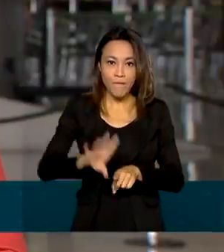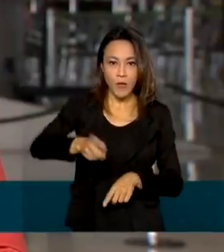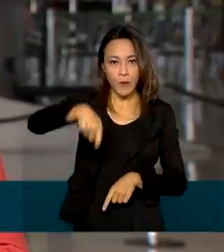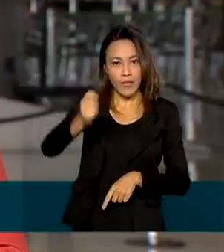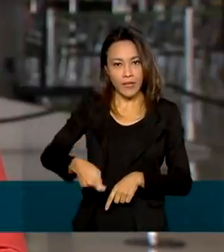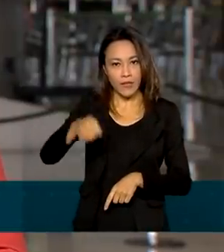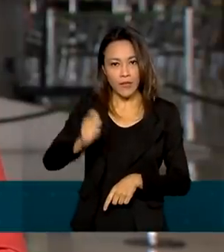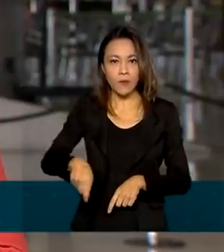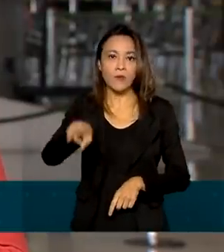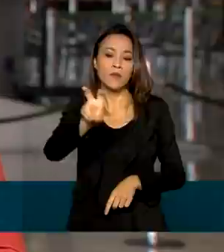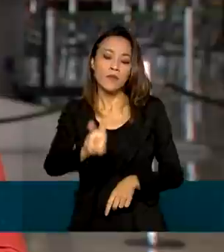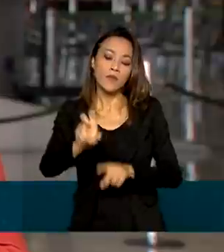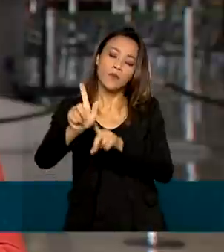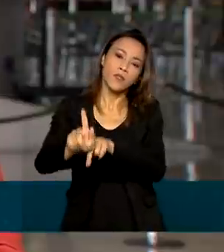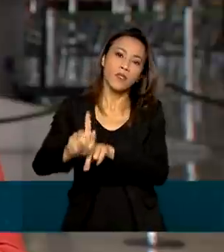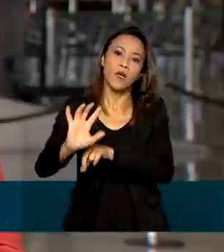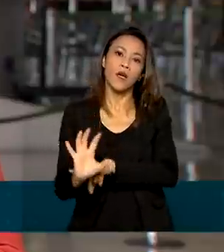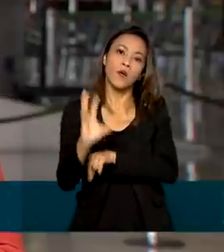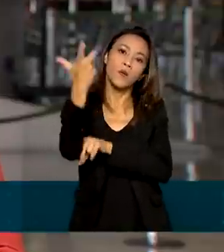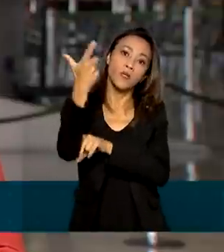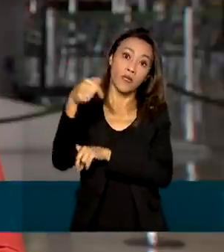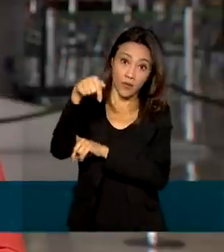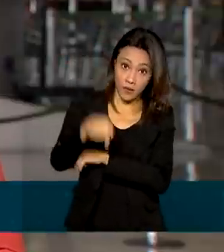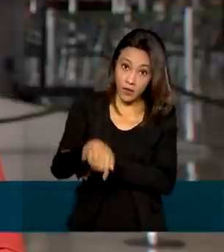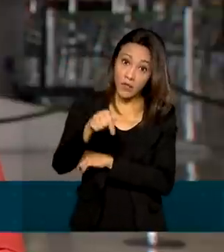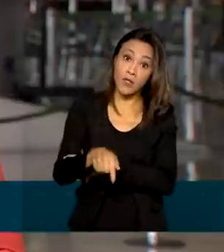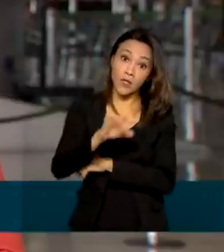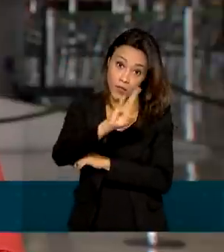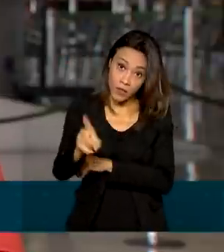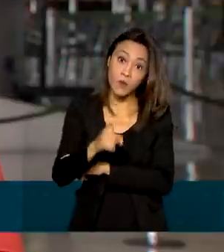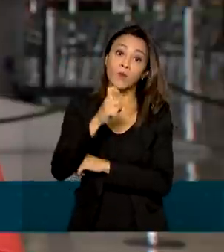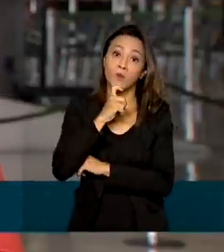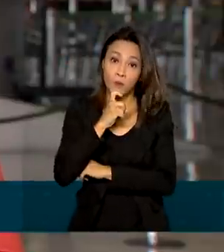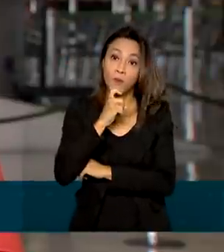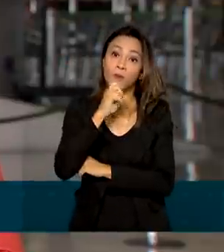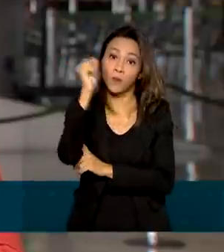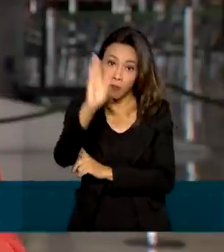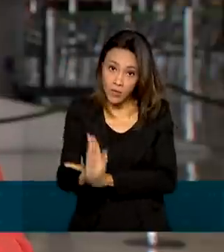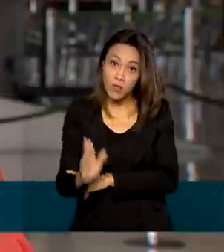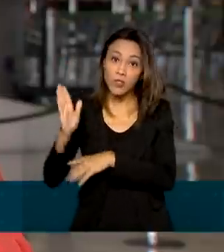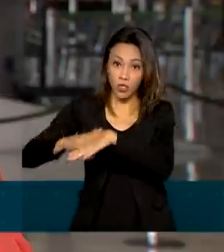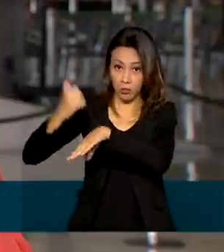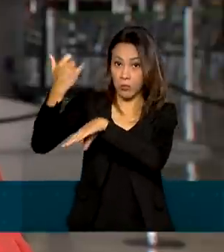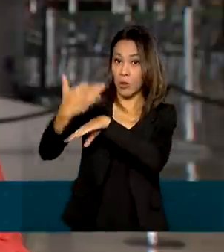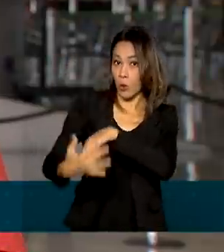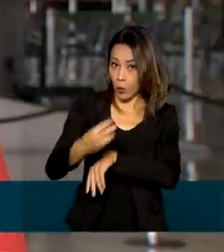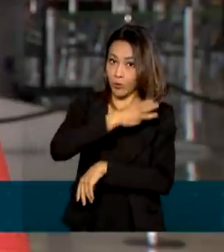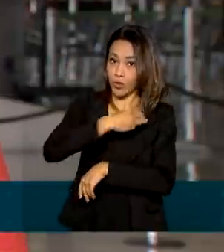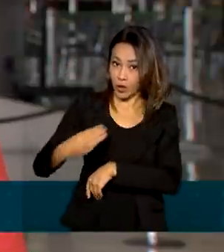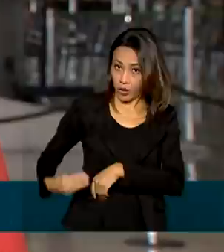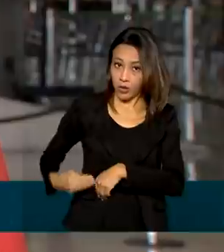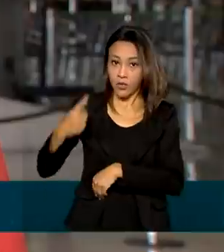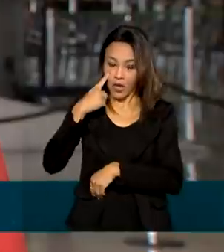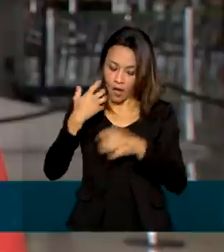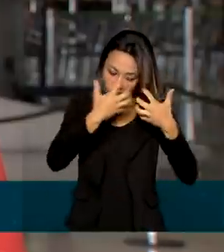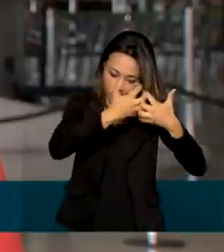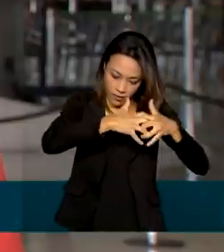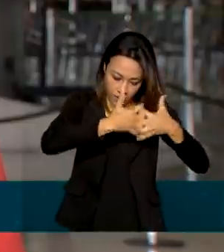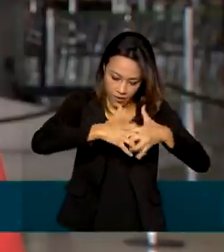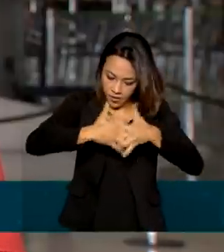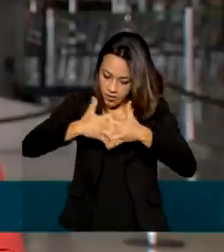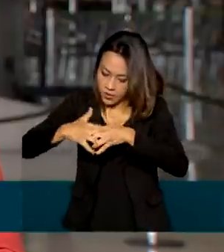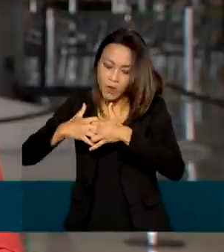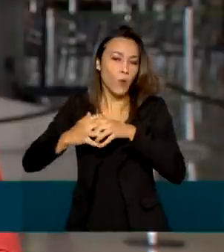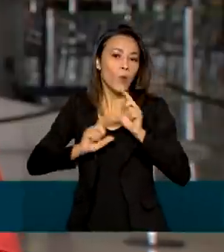do 5G ocorra em julho aqui no Brasil, segundo o ministro das Comunicações, Fábio Faria. Ele está agora em análise, em processo de análise pelo